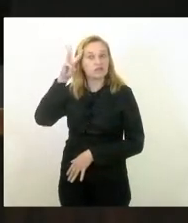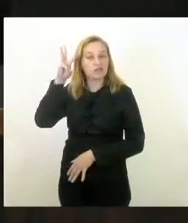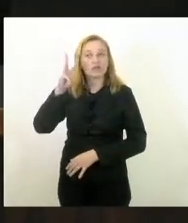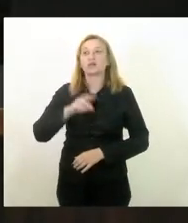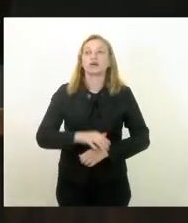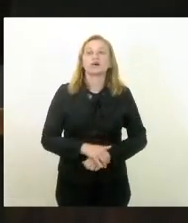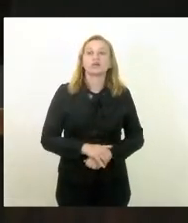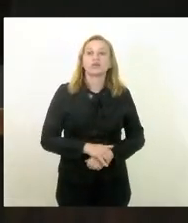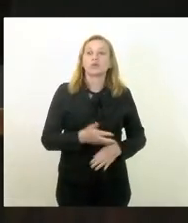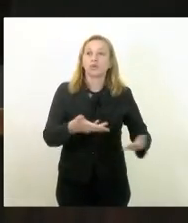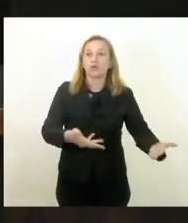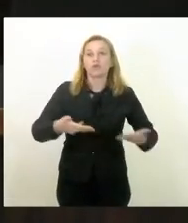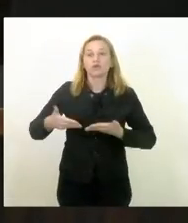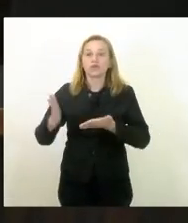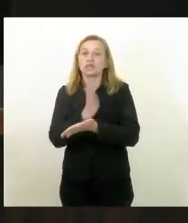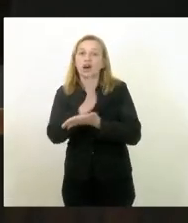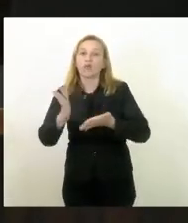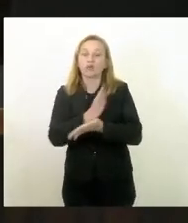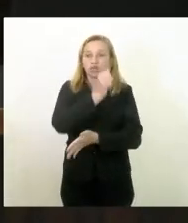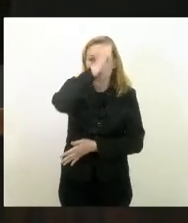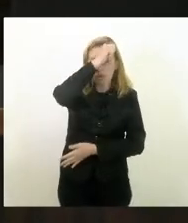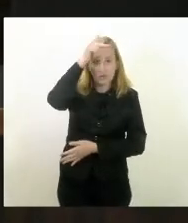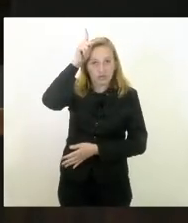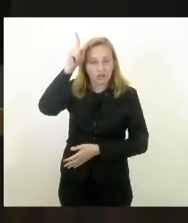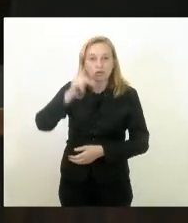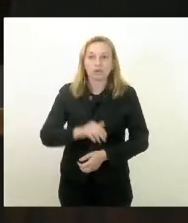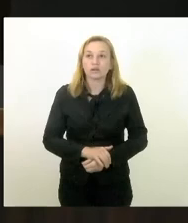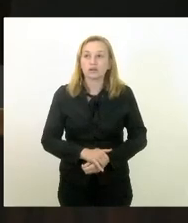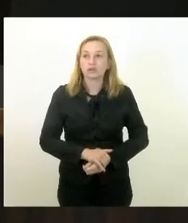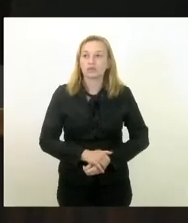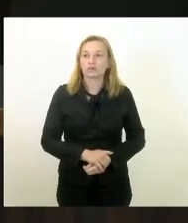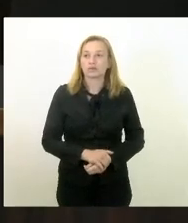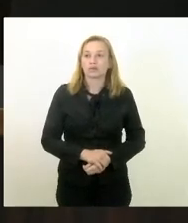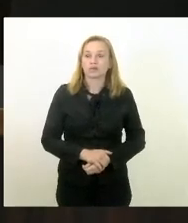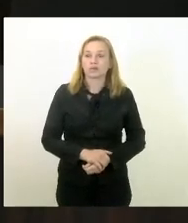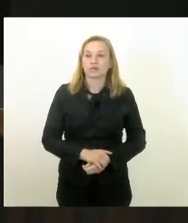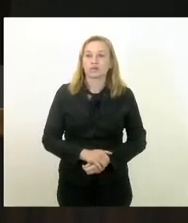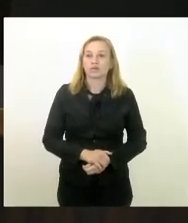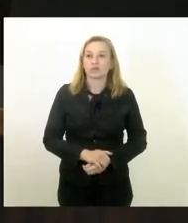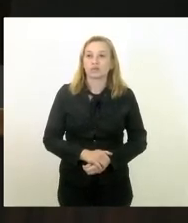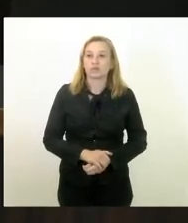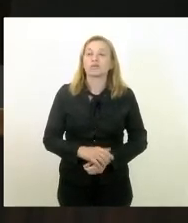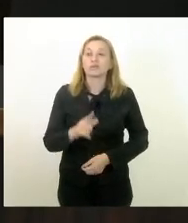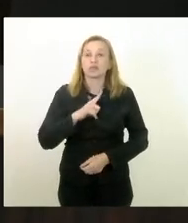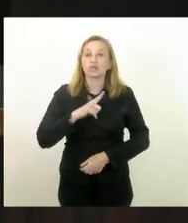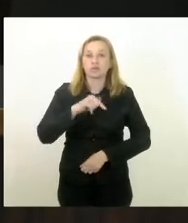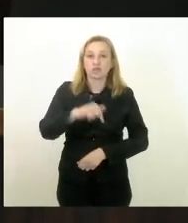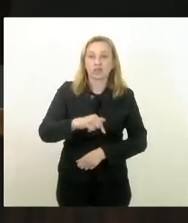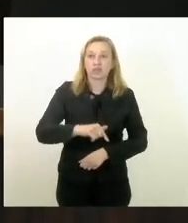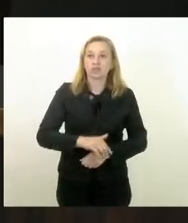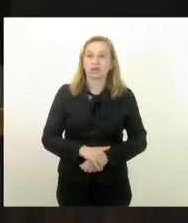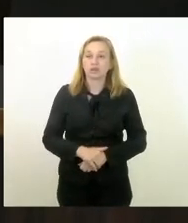nós convidamos alguns prefeitos e nós temos aqui